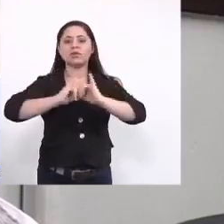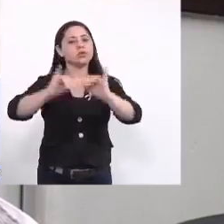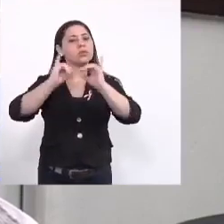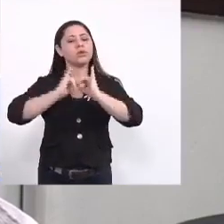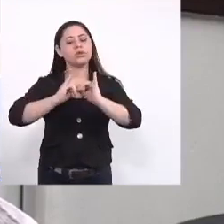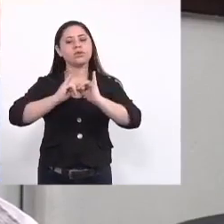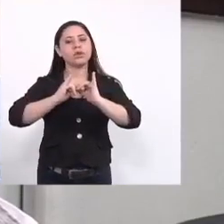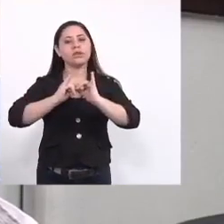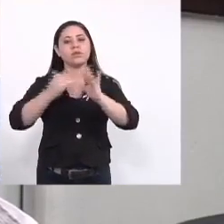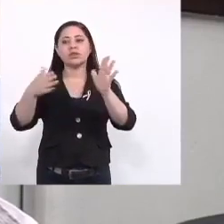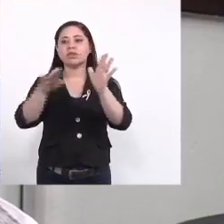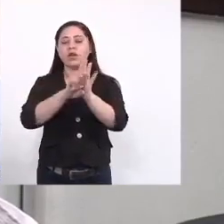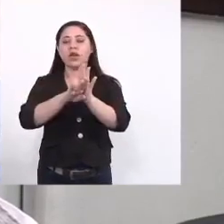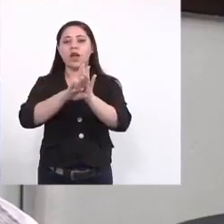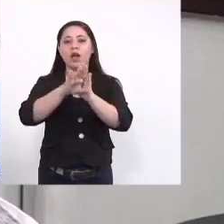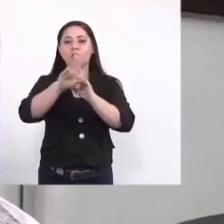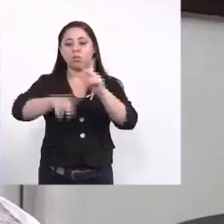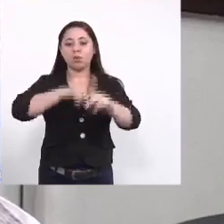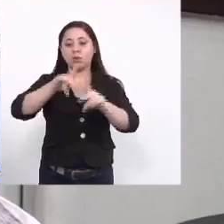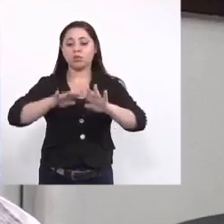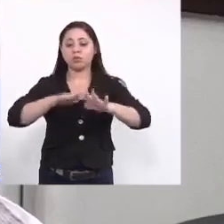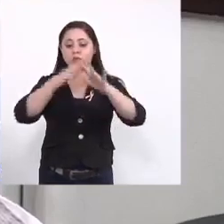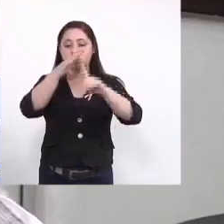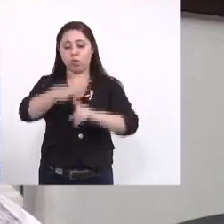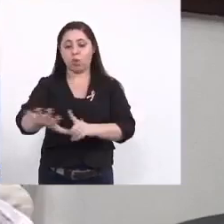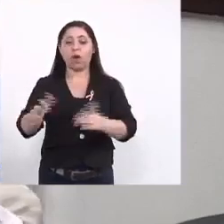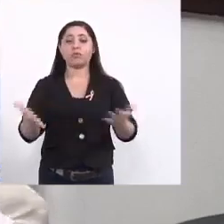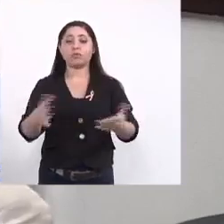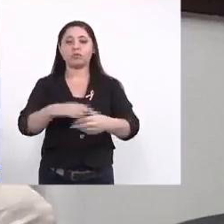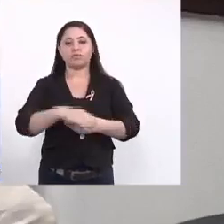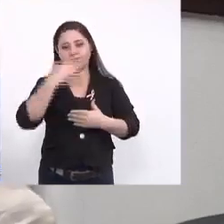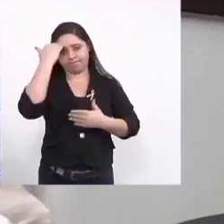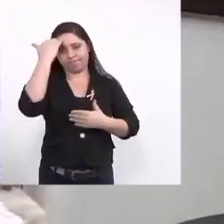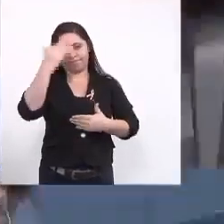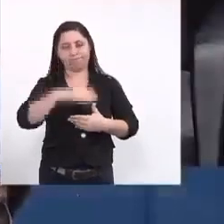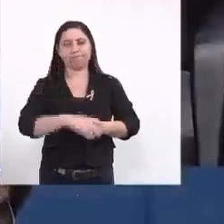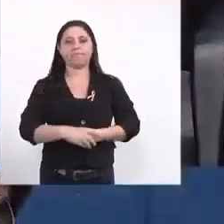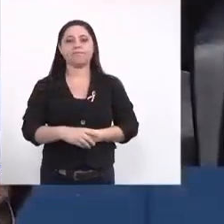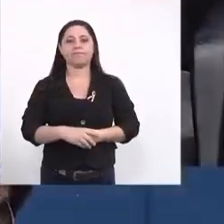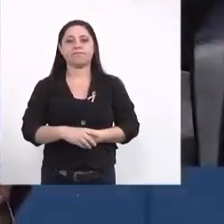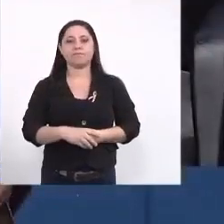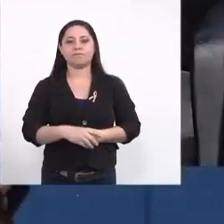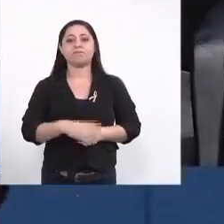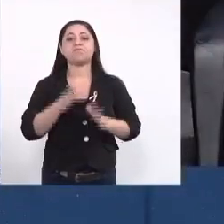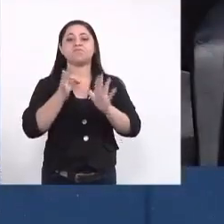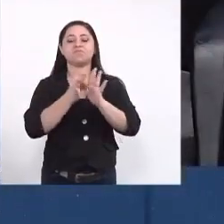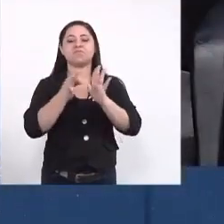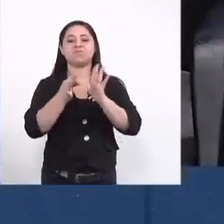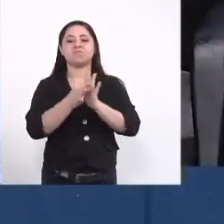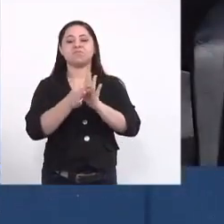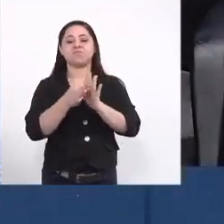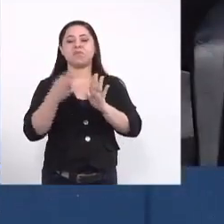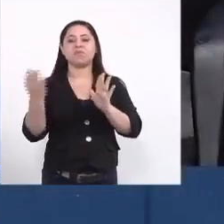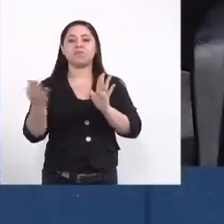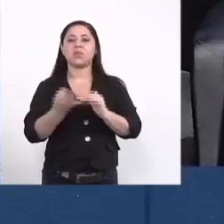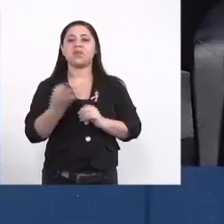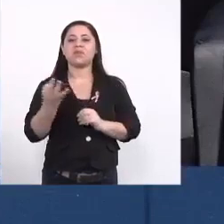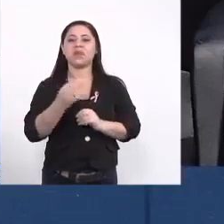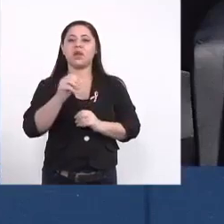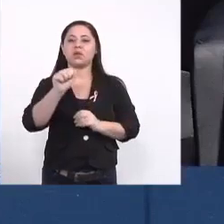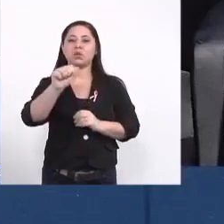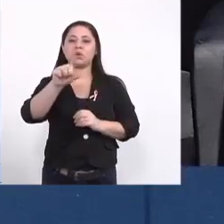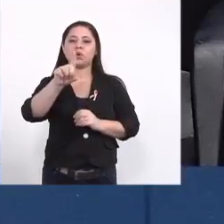digitais para chegar a maior parte da população muito obrigado muito boa sugestão do